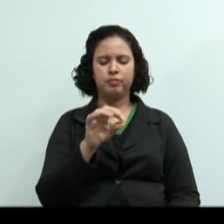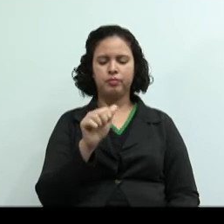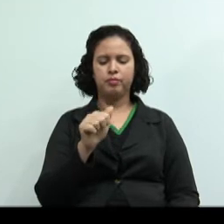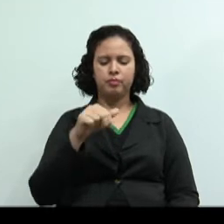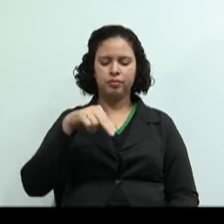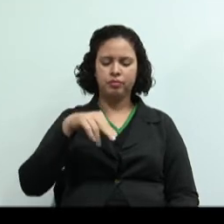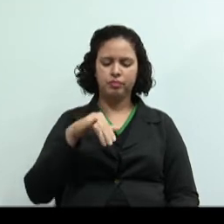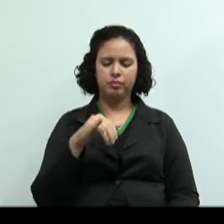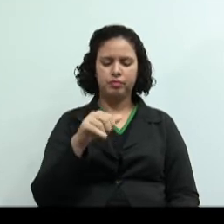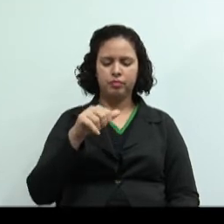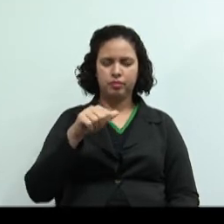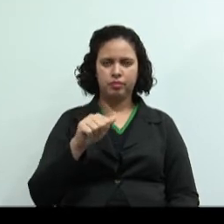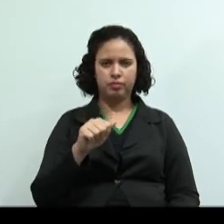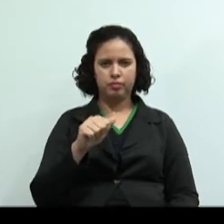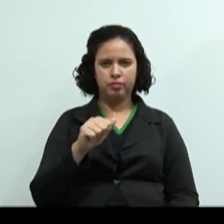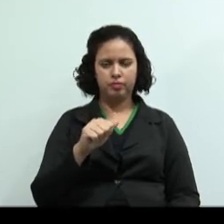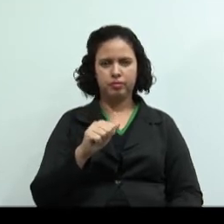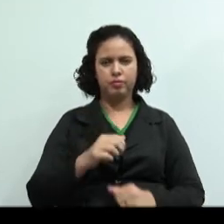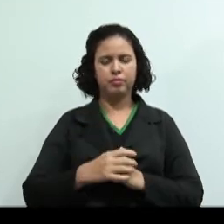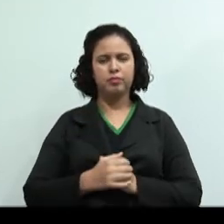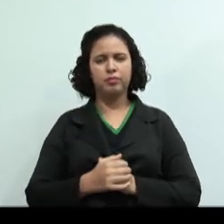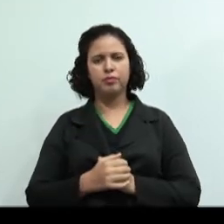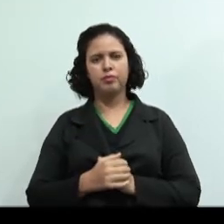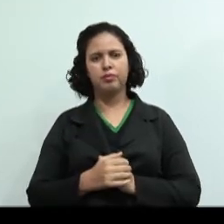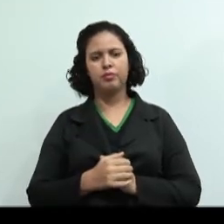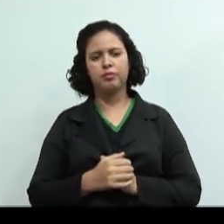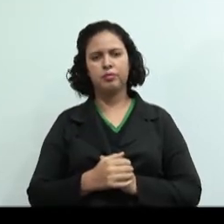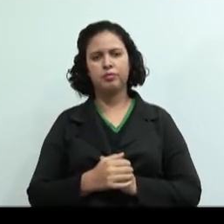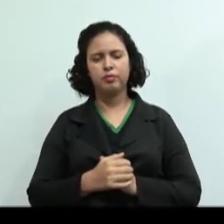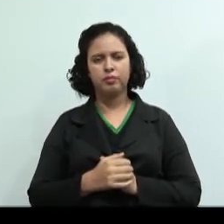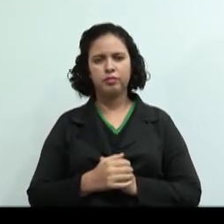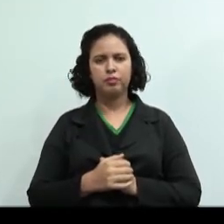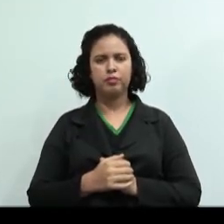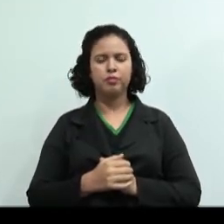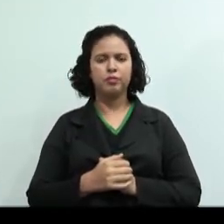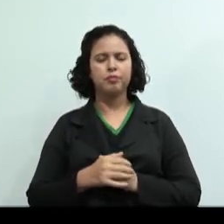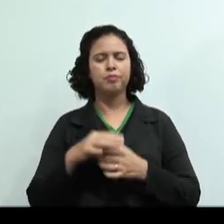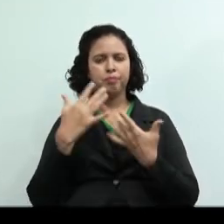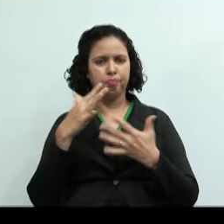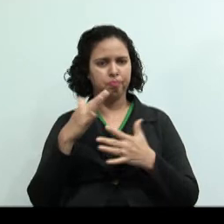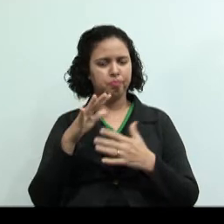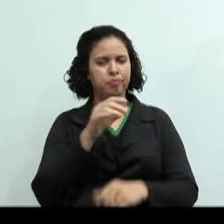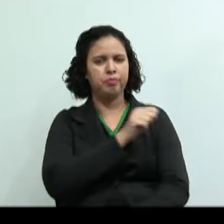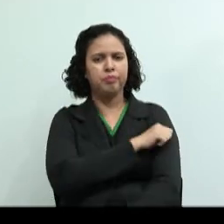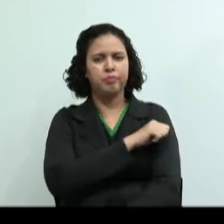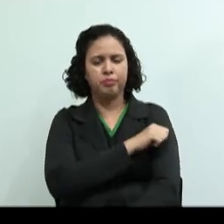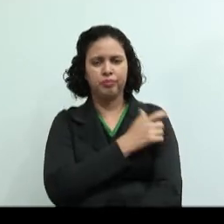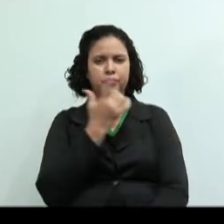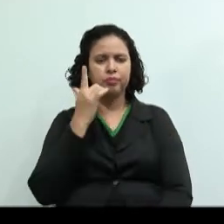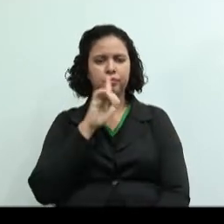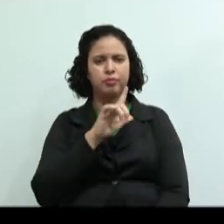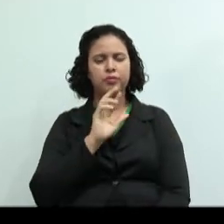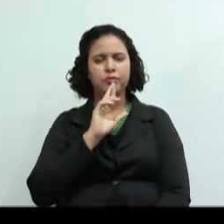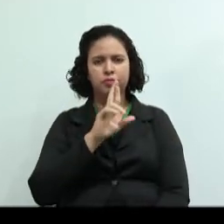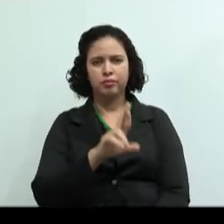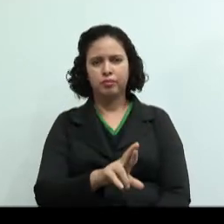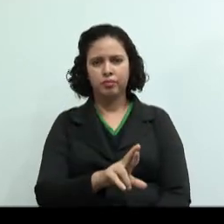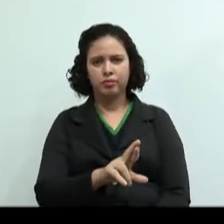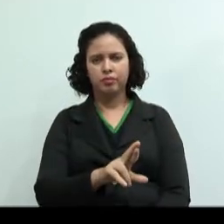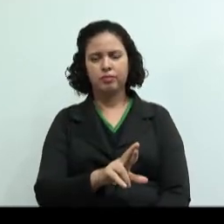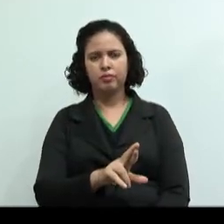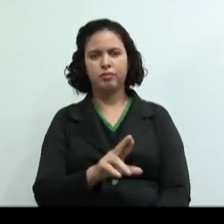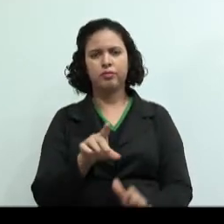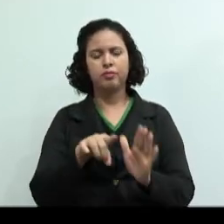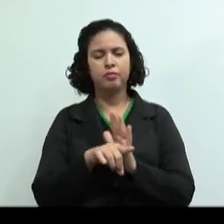colocou a escola. Parabéns aí eles estão fazendo, eles estão conseguindo acompanhar. Ok. Então, vamos lá para a correção da